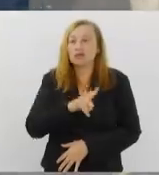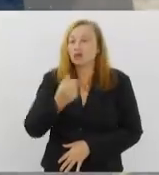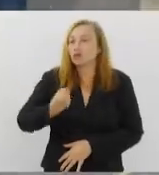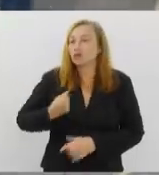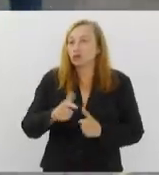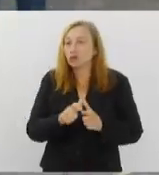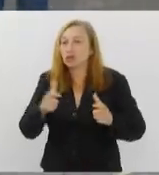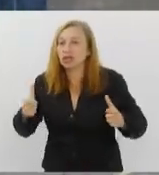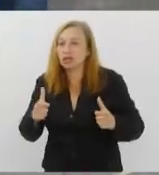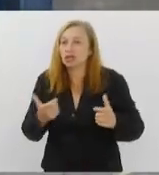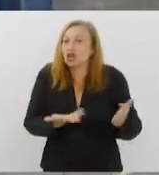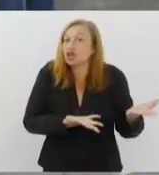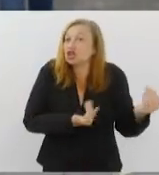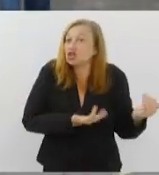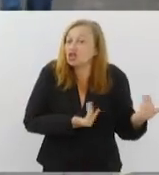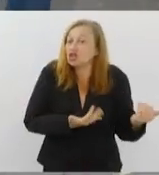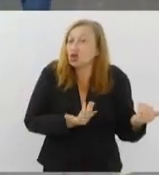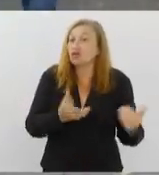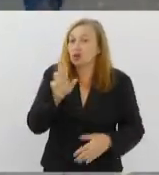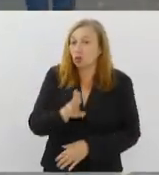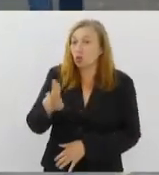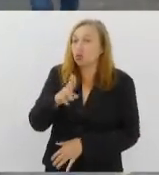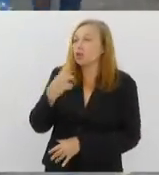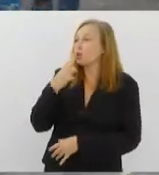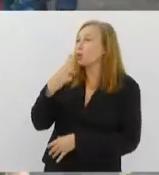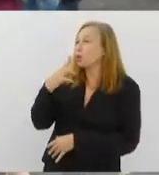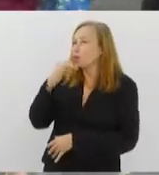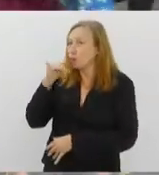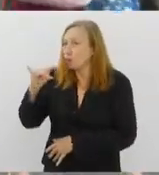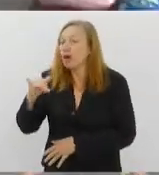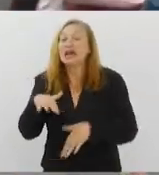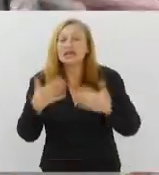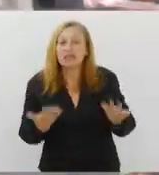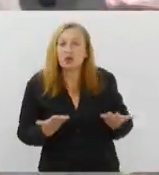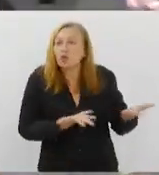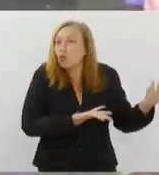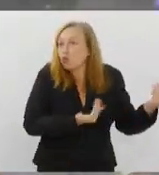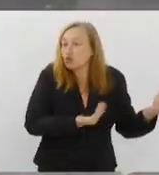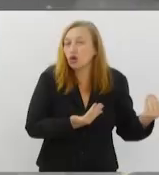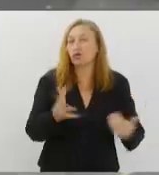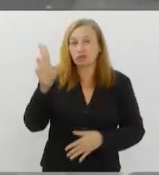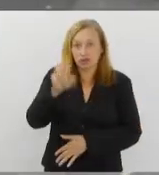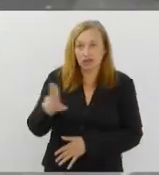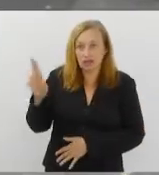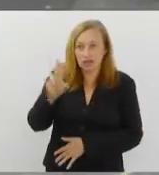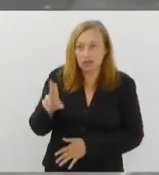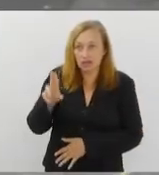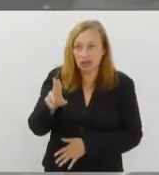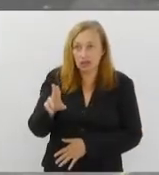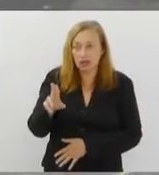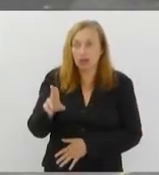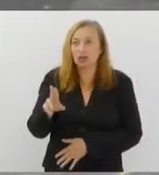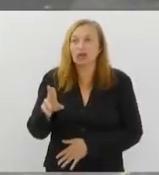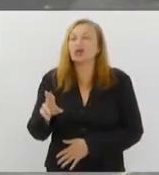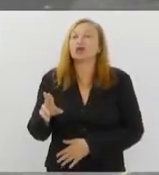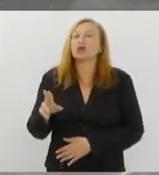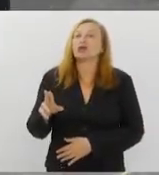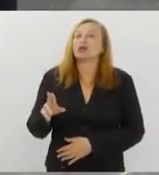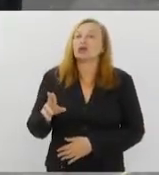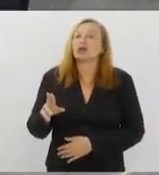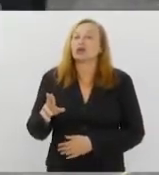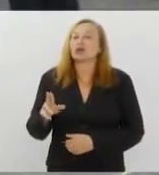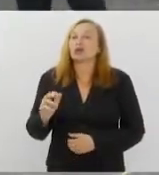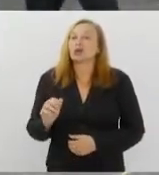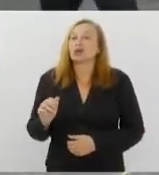vape, que são os jovens, né? São os adolescentes e os jovens. Então, com os jovens universitários, a ANUP Social, juntamente com